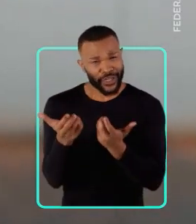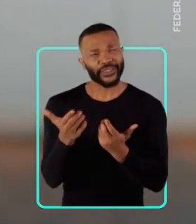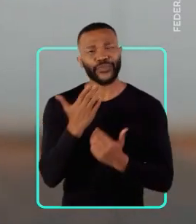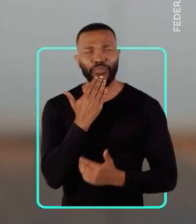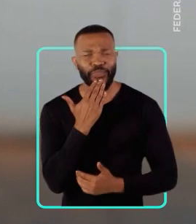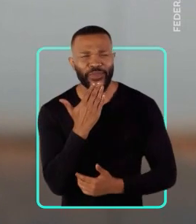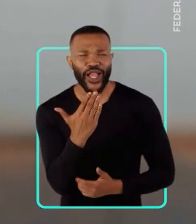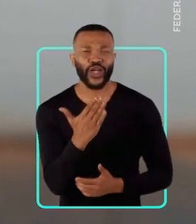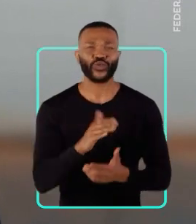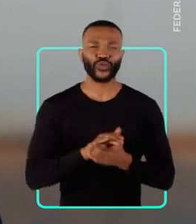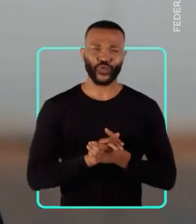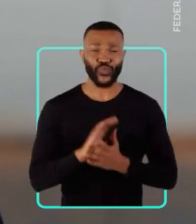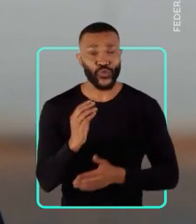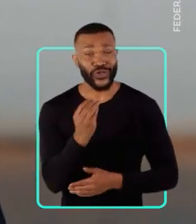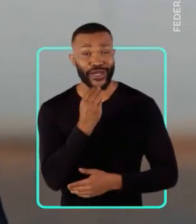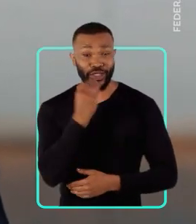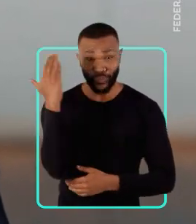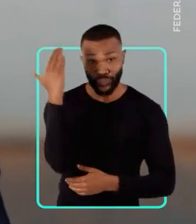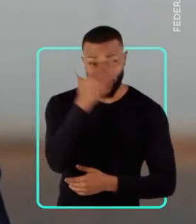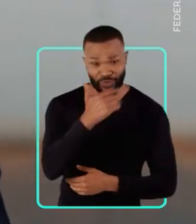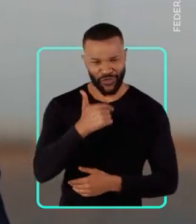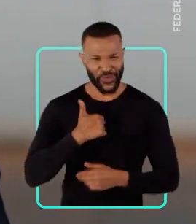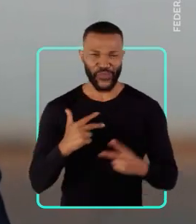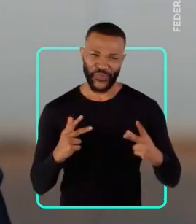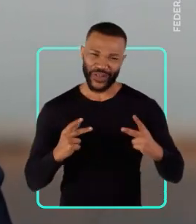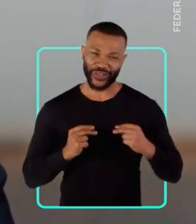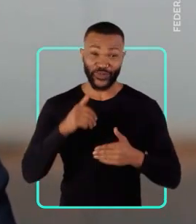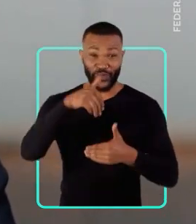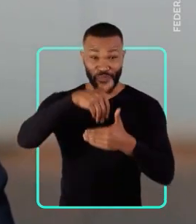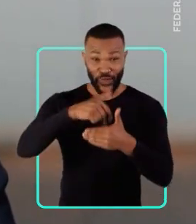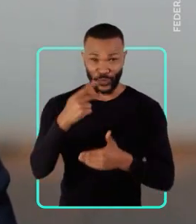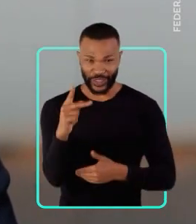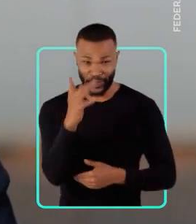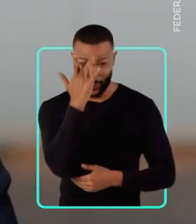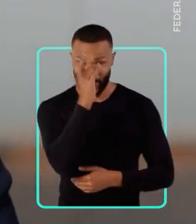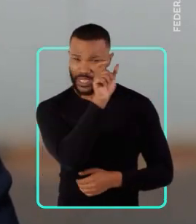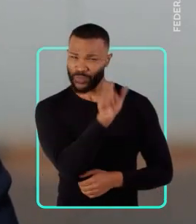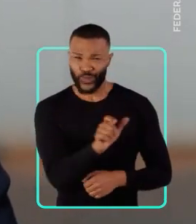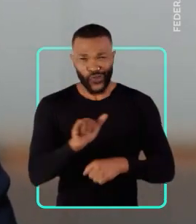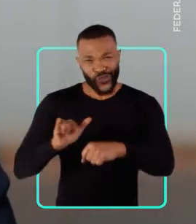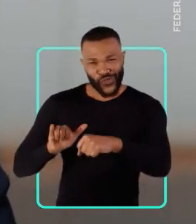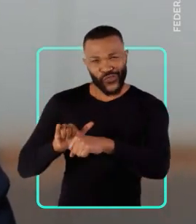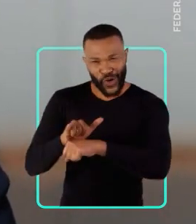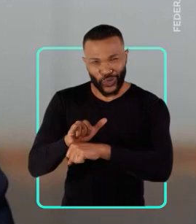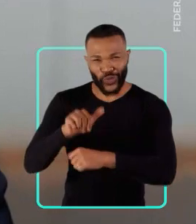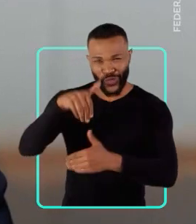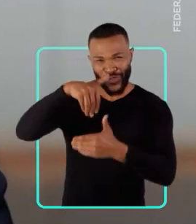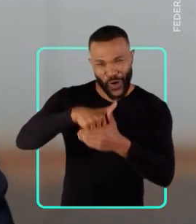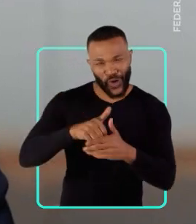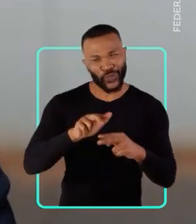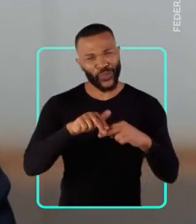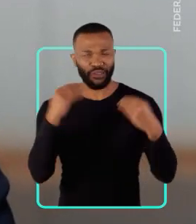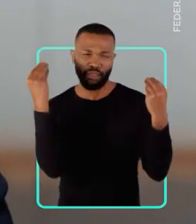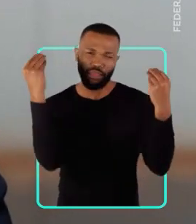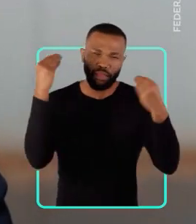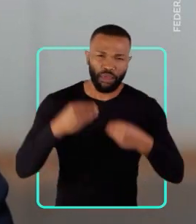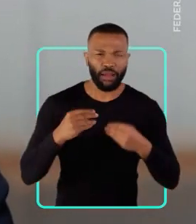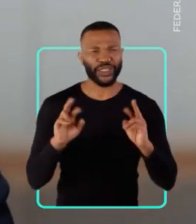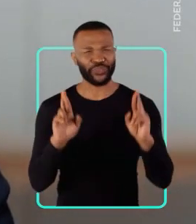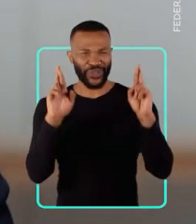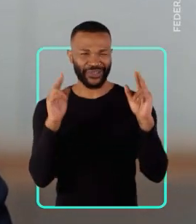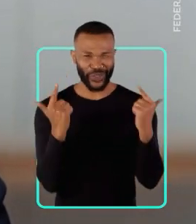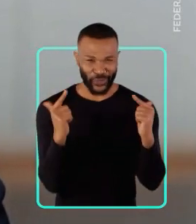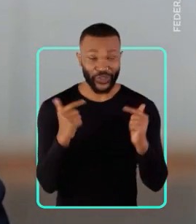humildemente a chance de provar que sou digno do seu voto. E aqueles que não saíram para votar, por desânimo ou desilusão,